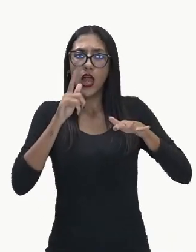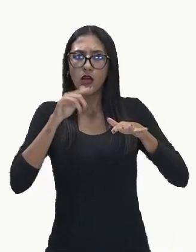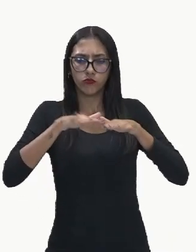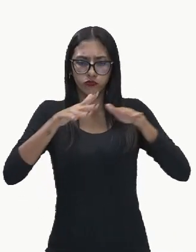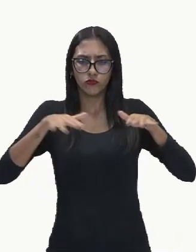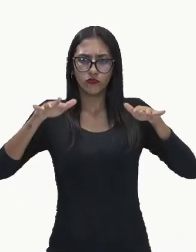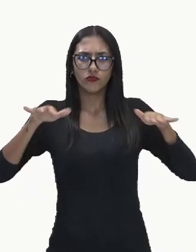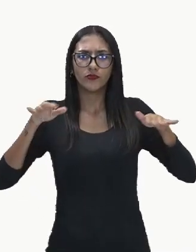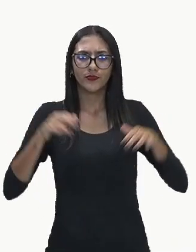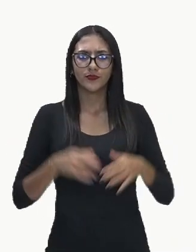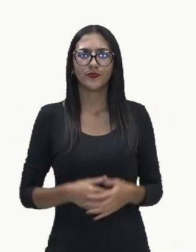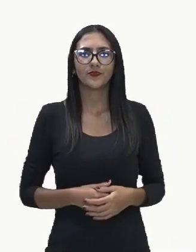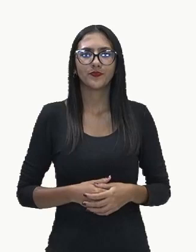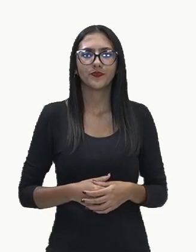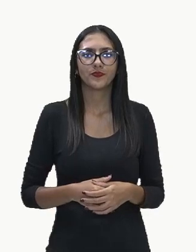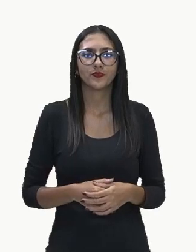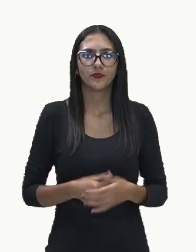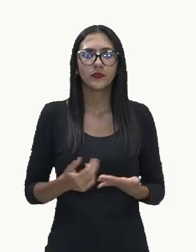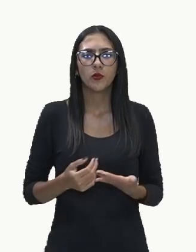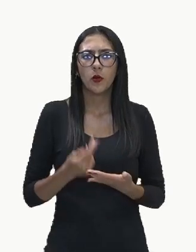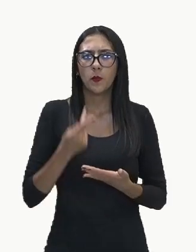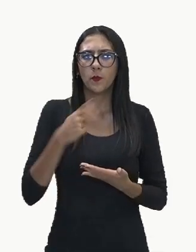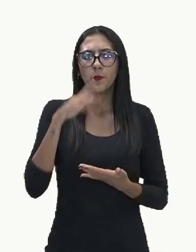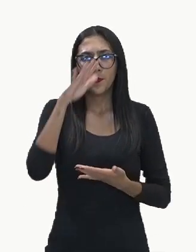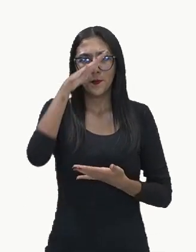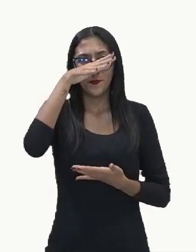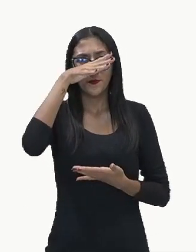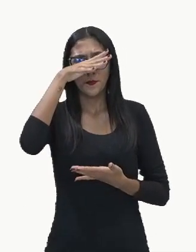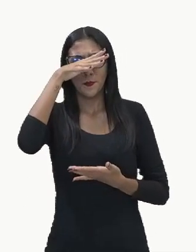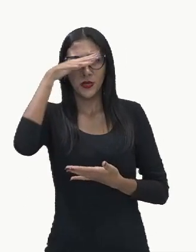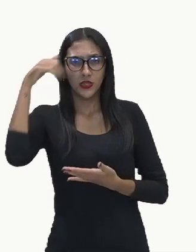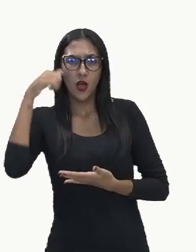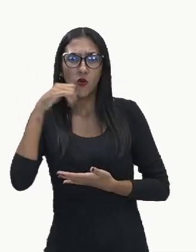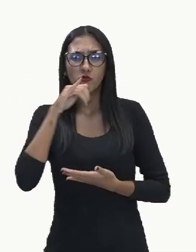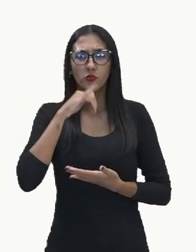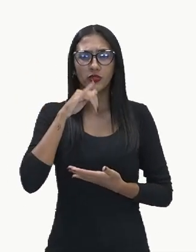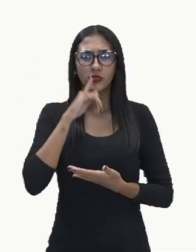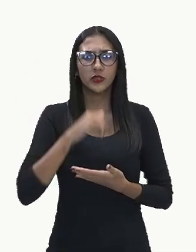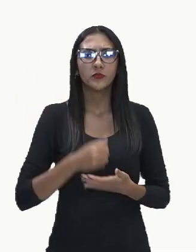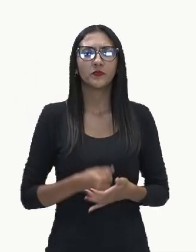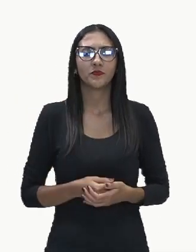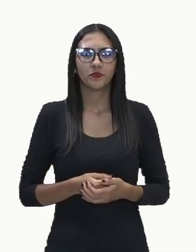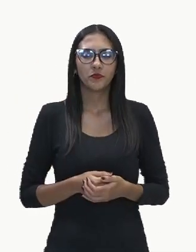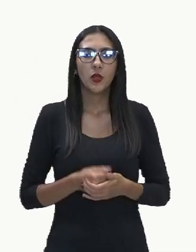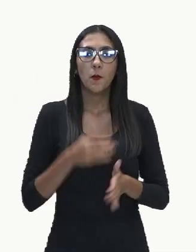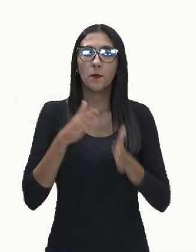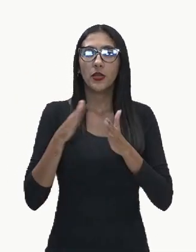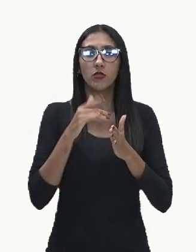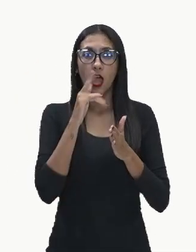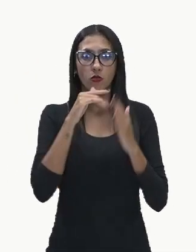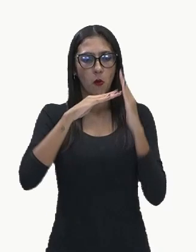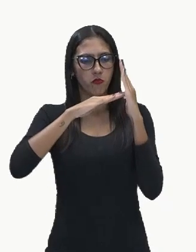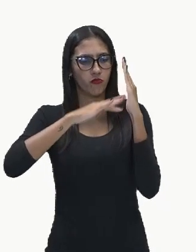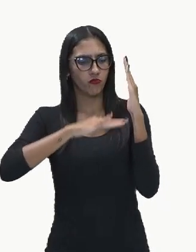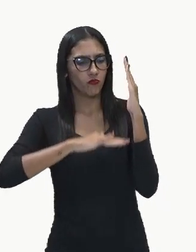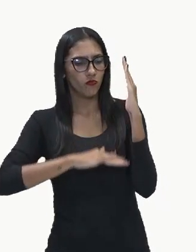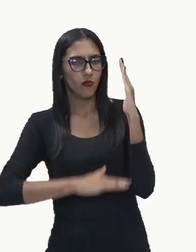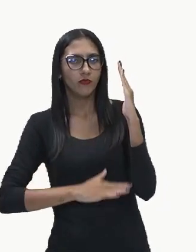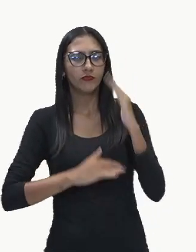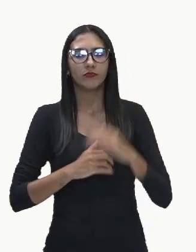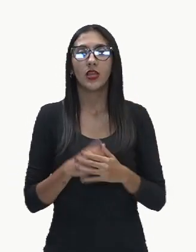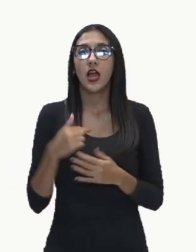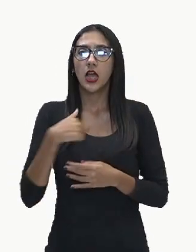Aqui em Manaus, nas secas, ou seja, quando baixam os rios, a gente vê nesses maiores